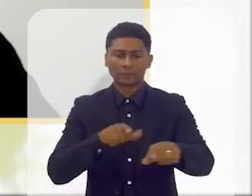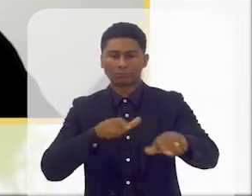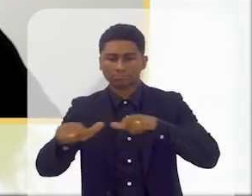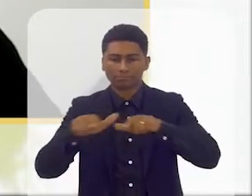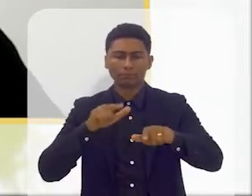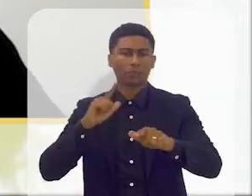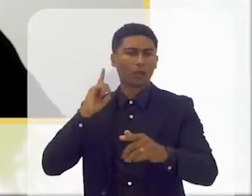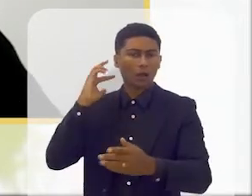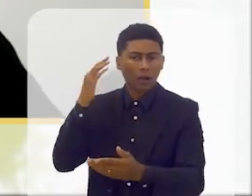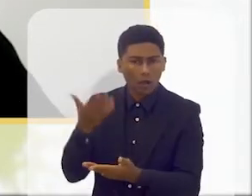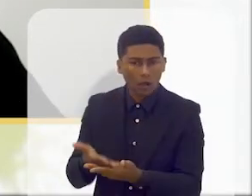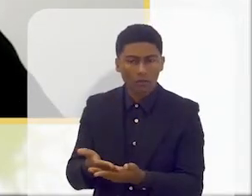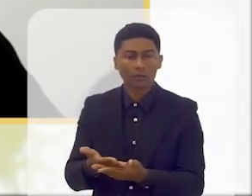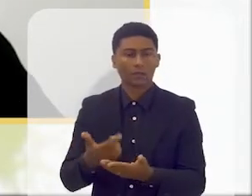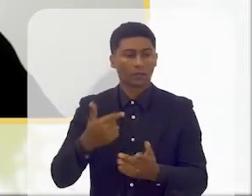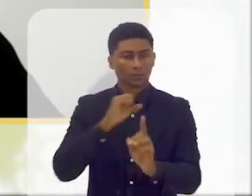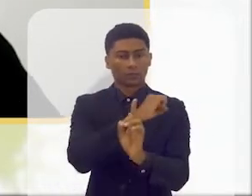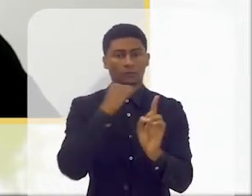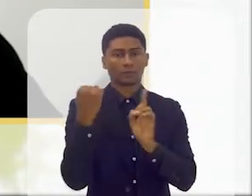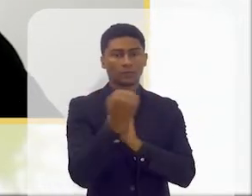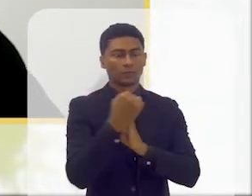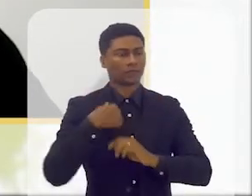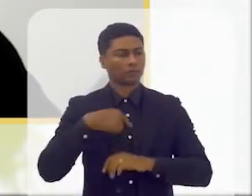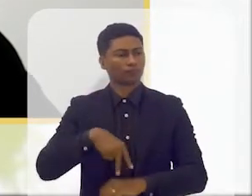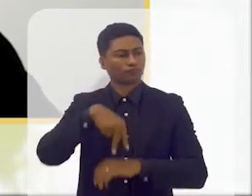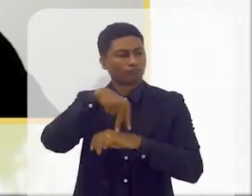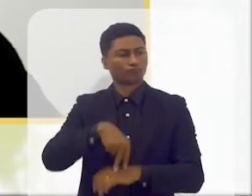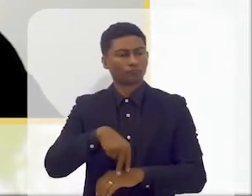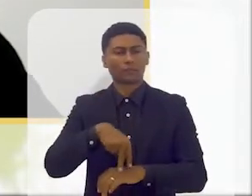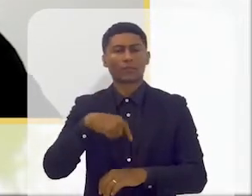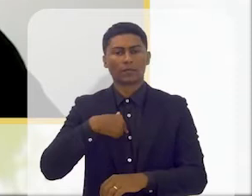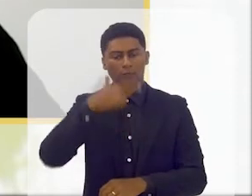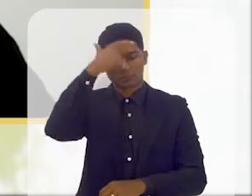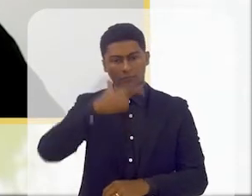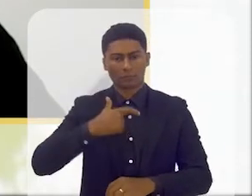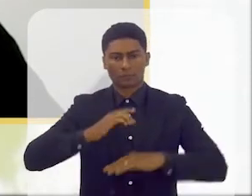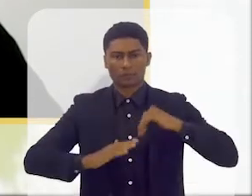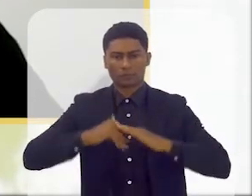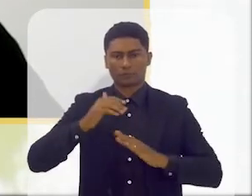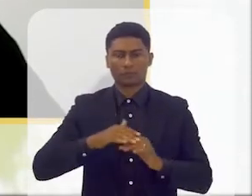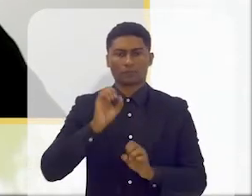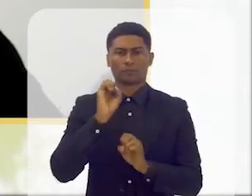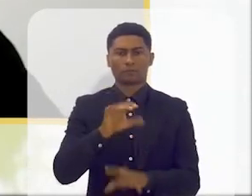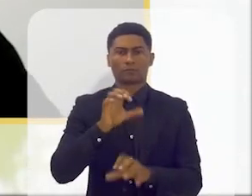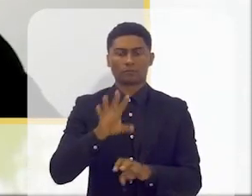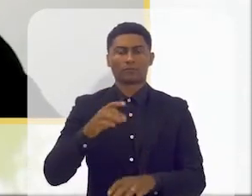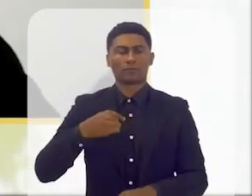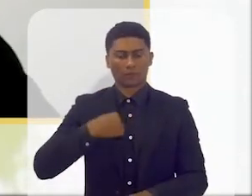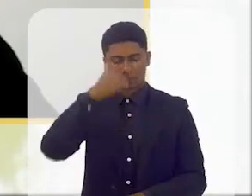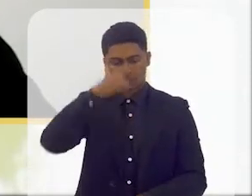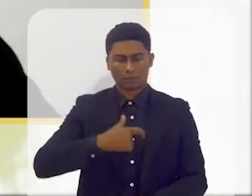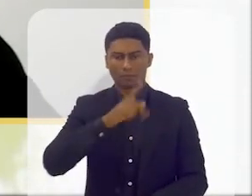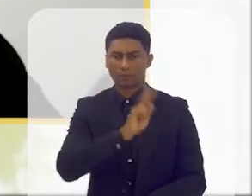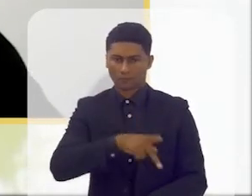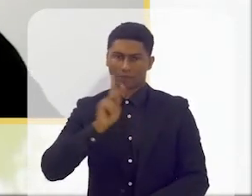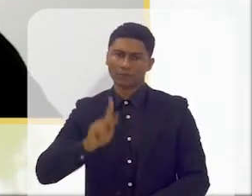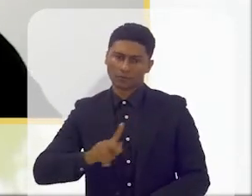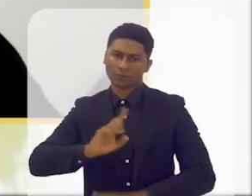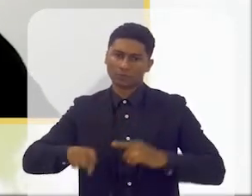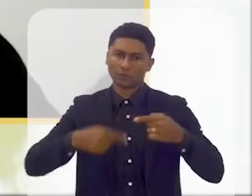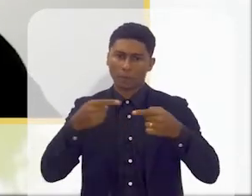carreira e como me posiciono na sociedade como educadora. No fundo, eu como professora sou uma educadora